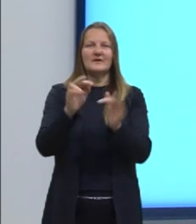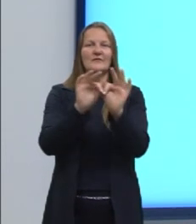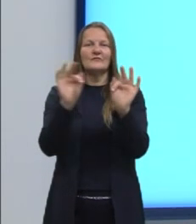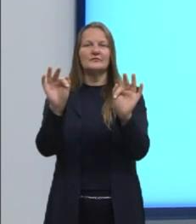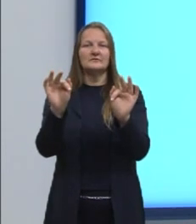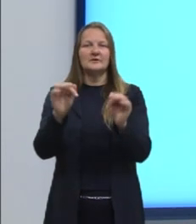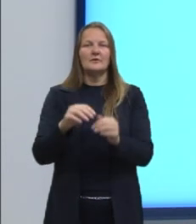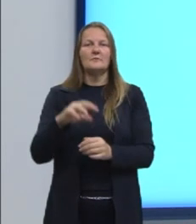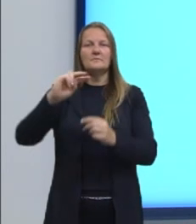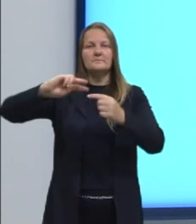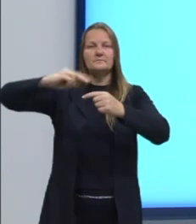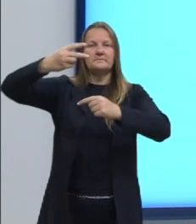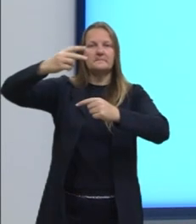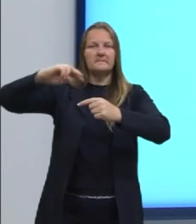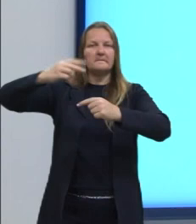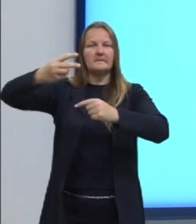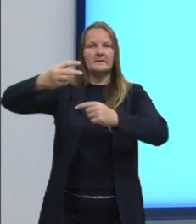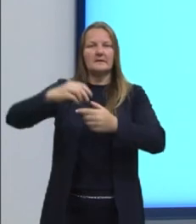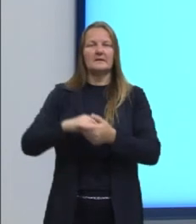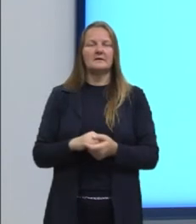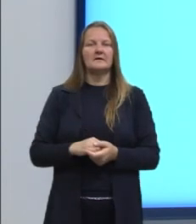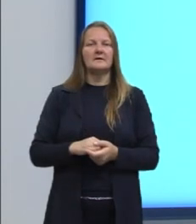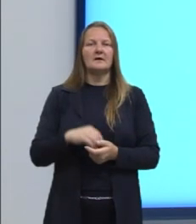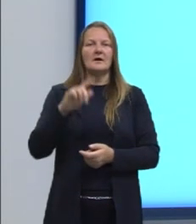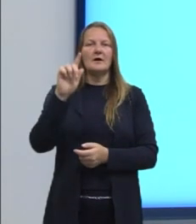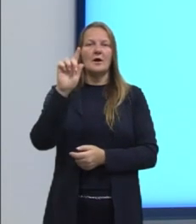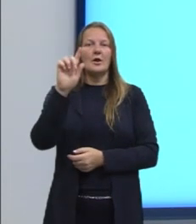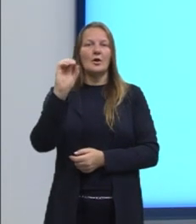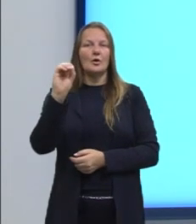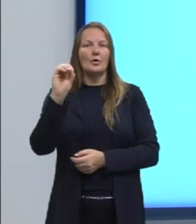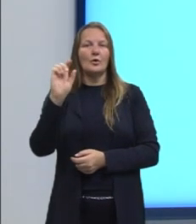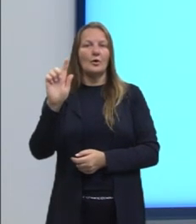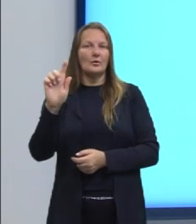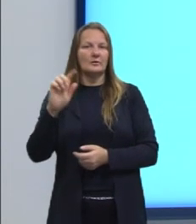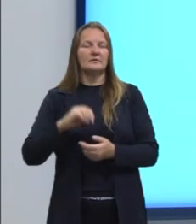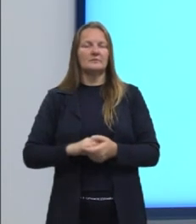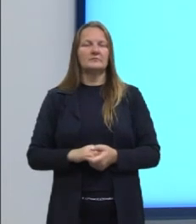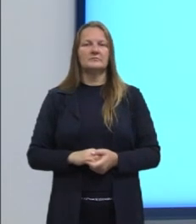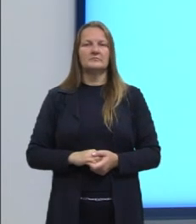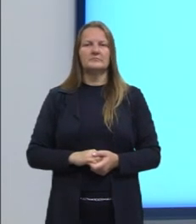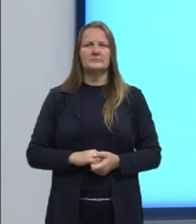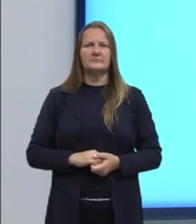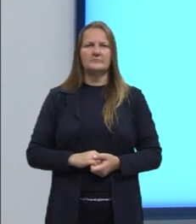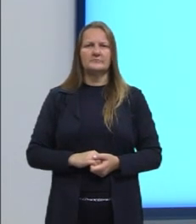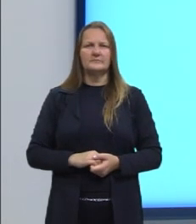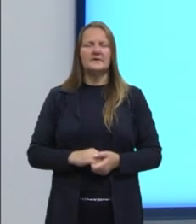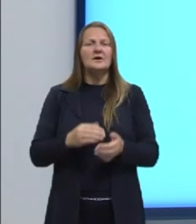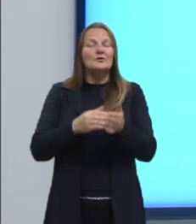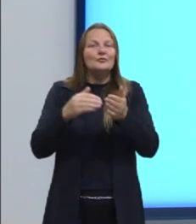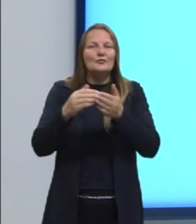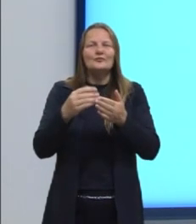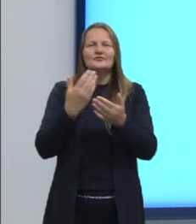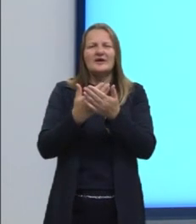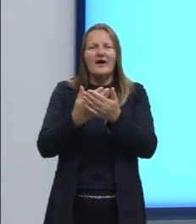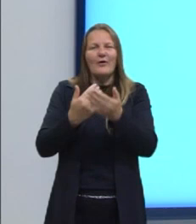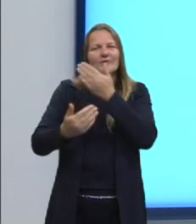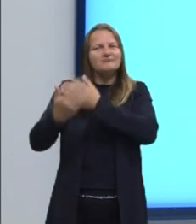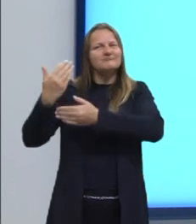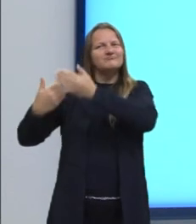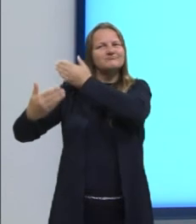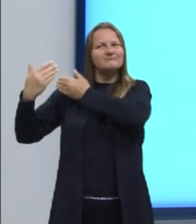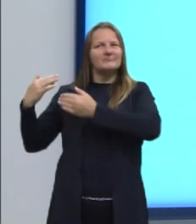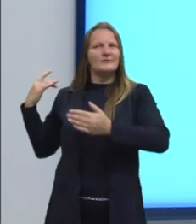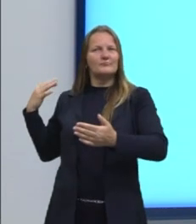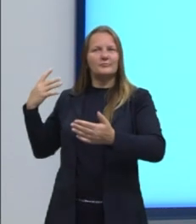exponencial, função logarítmica, tudo isso a gente viu aqui no pré-ENEM e também é muito importante